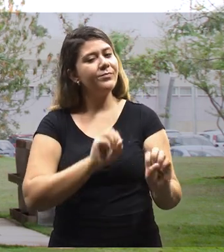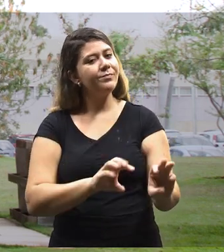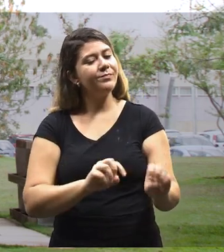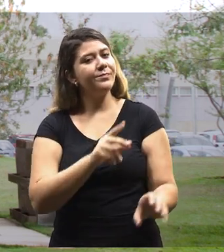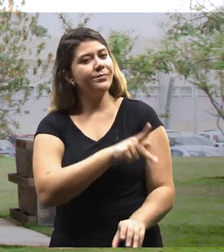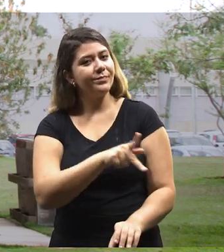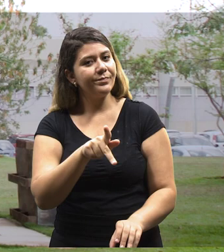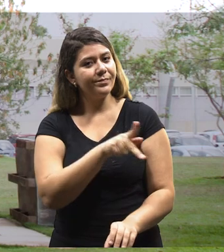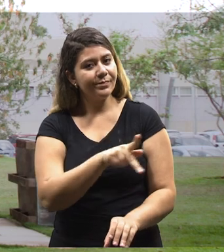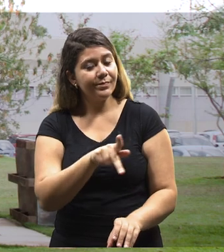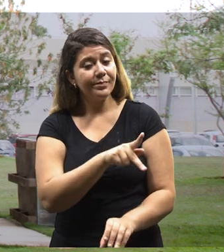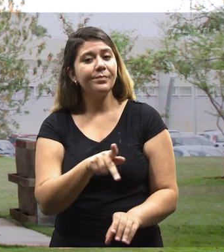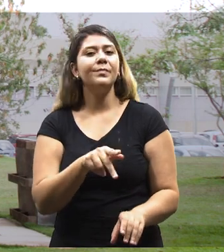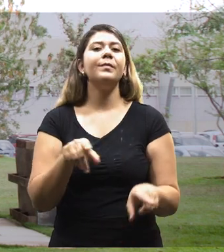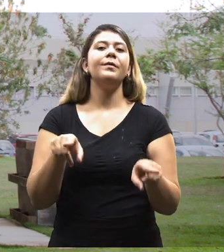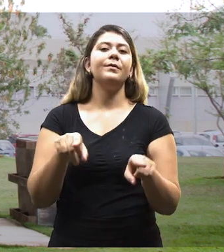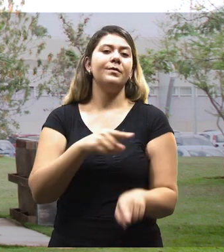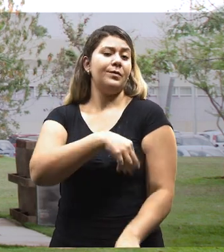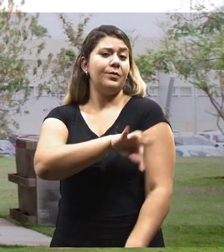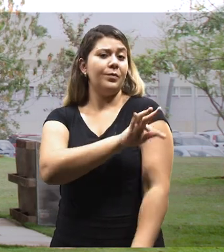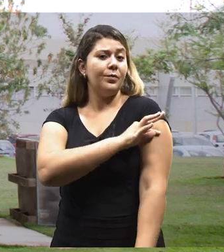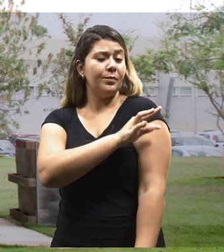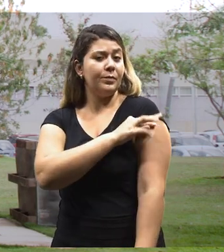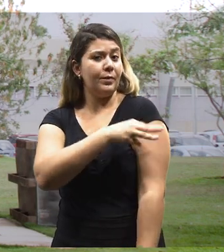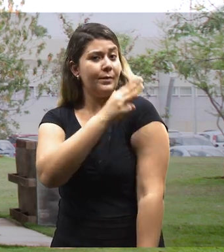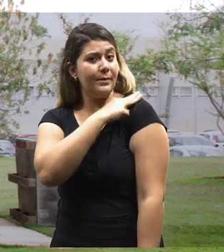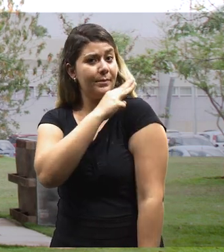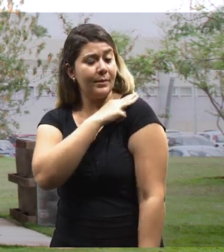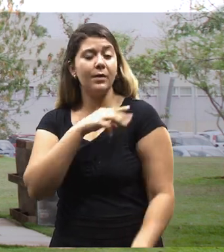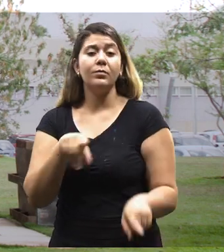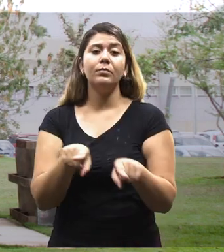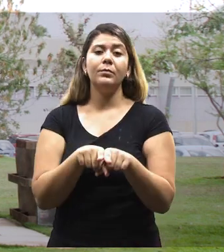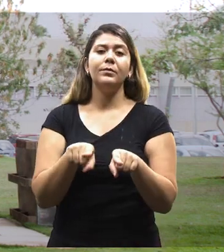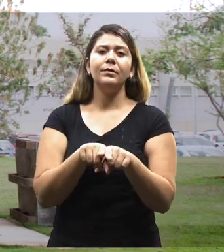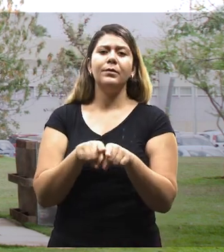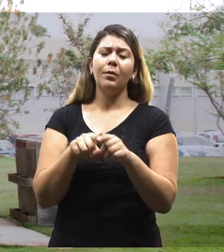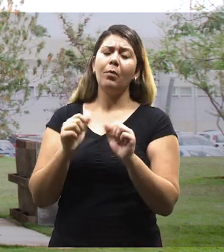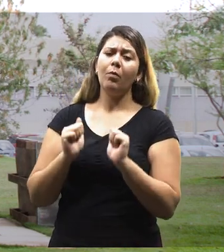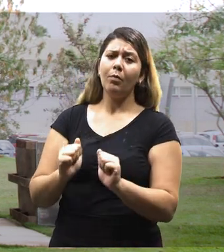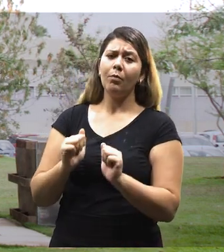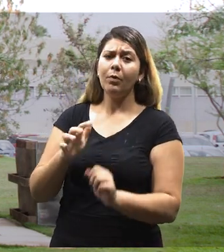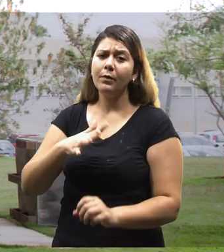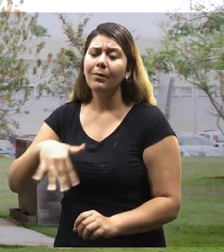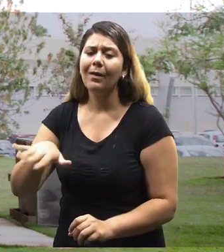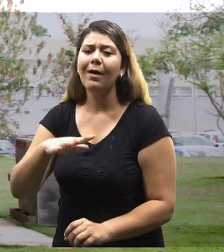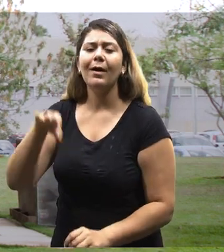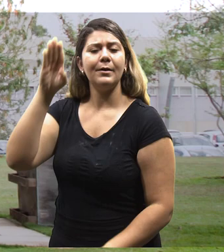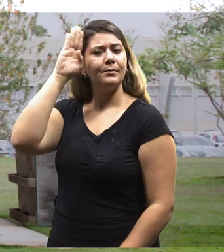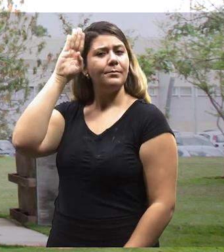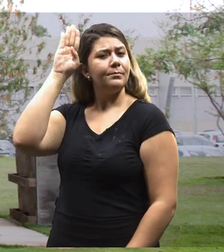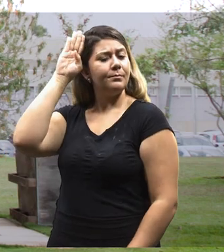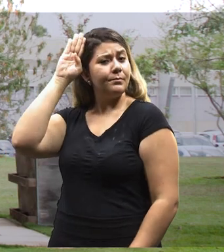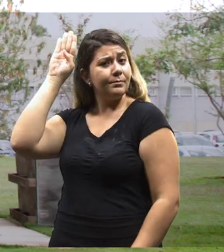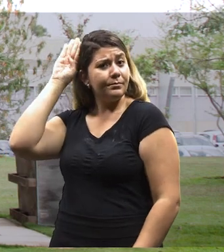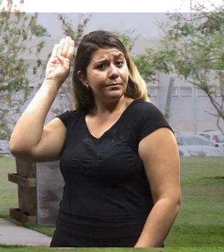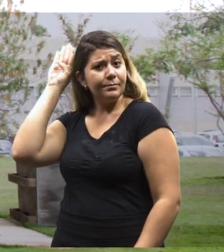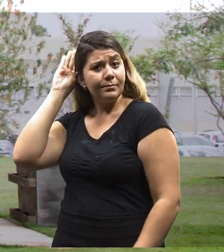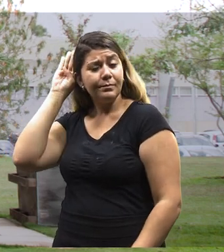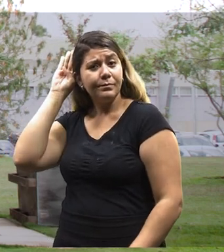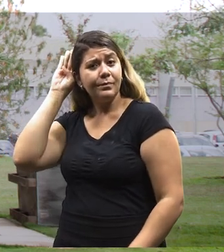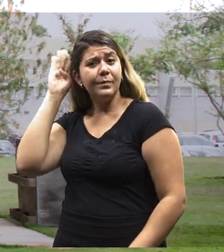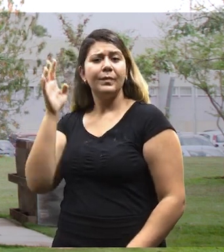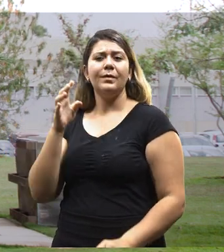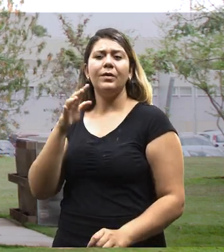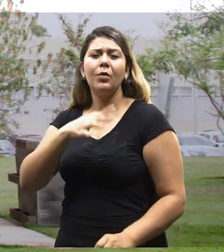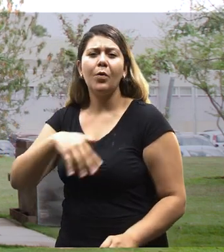de dar aulas, de ser professora em ensino fundamental 2 e médio, mas também tenho a possibilidade de seguir a área acadêmica